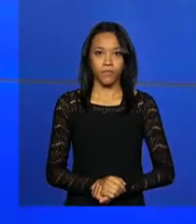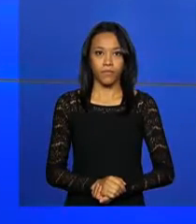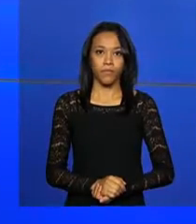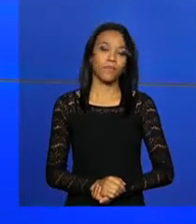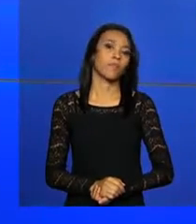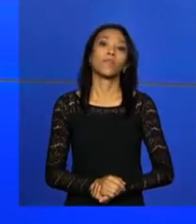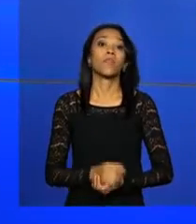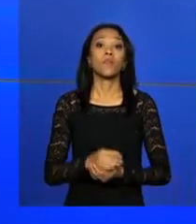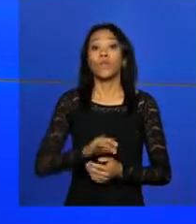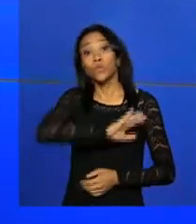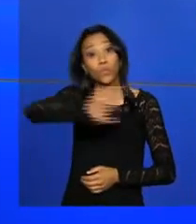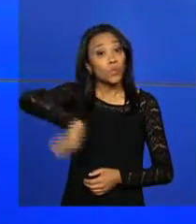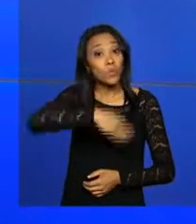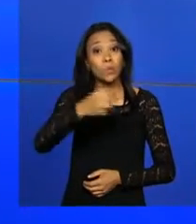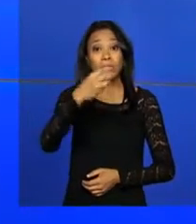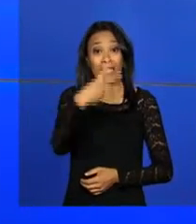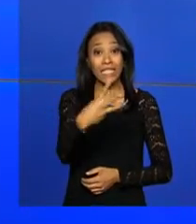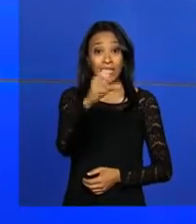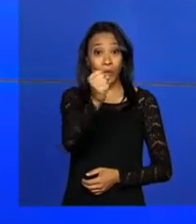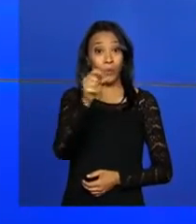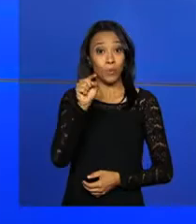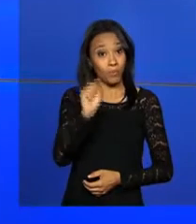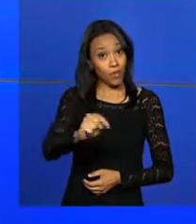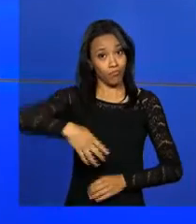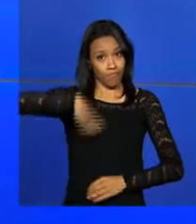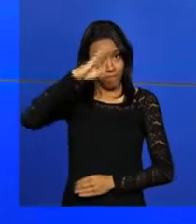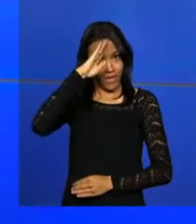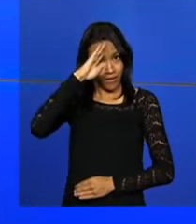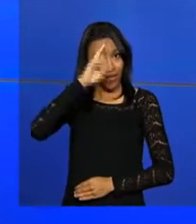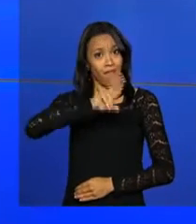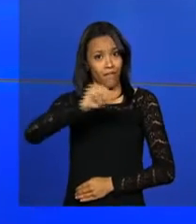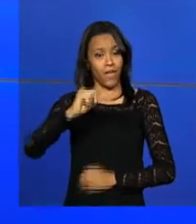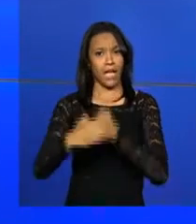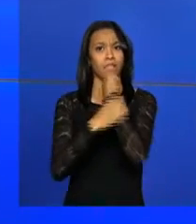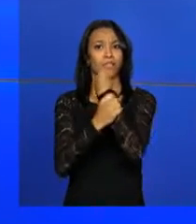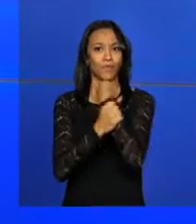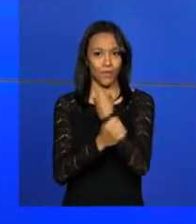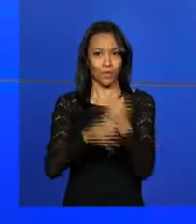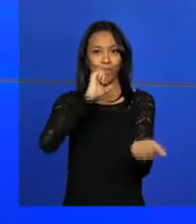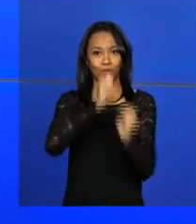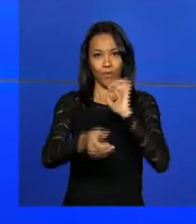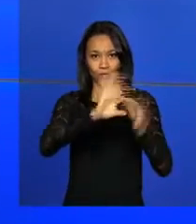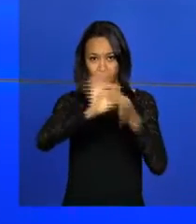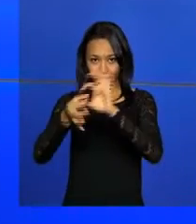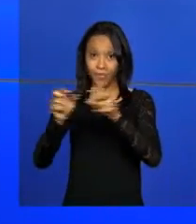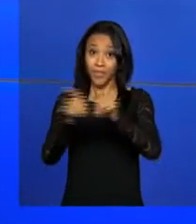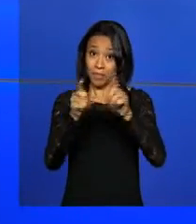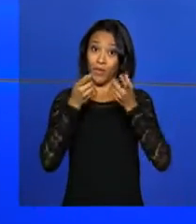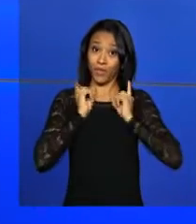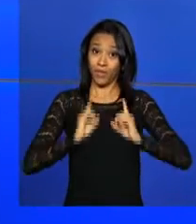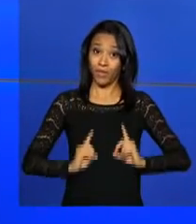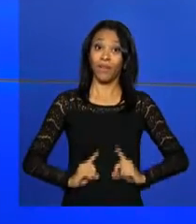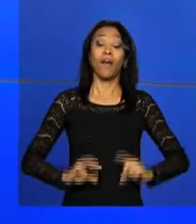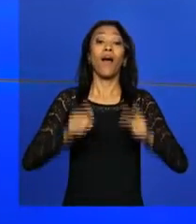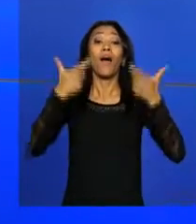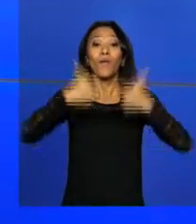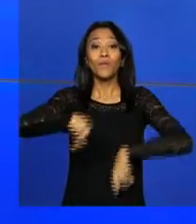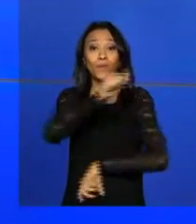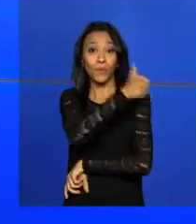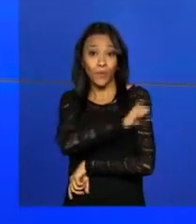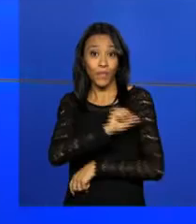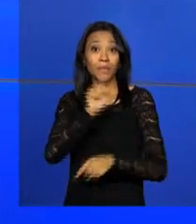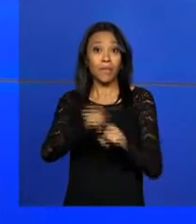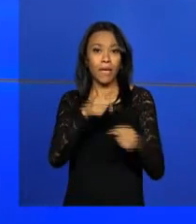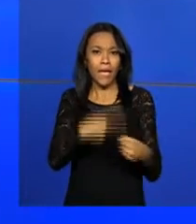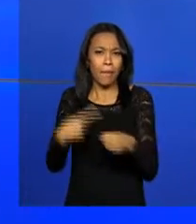Ao todo, 38 mil militares vão fazer a segurança dos Jogos Olímpicos e Paralímpicos, tanto no Rio de Janeiro quanto